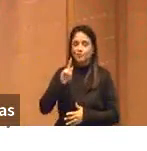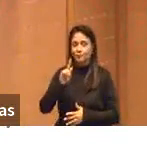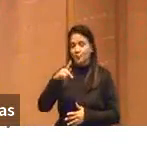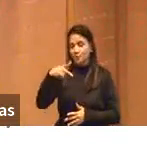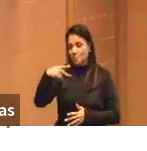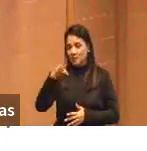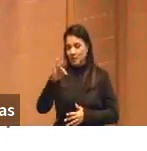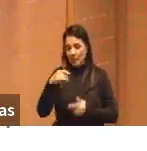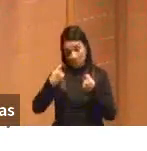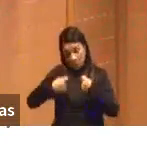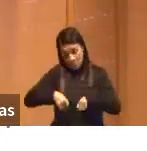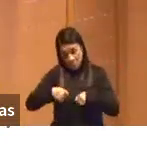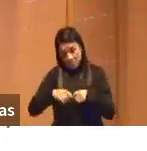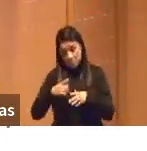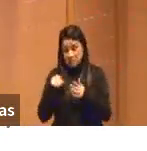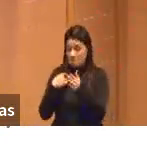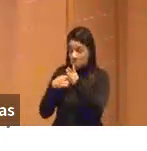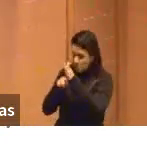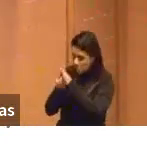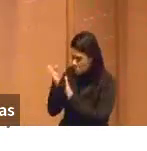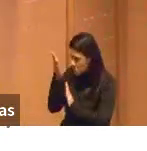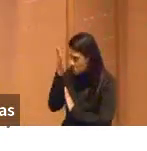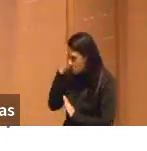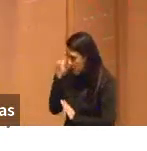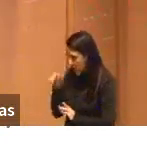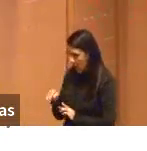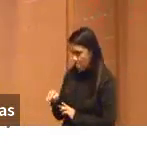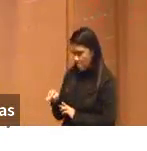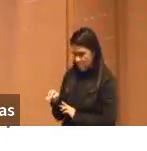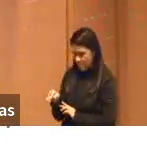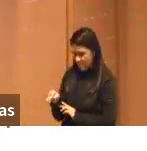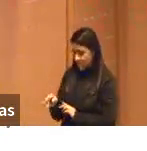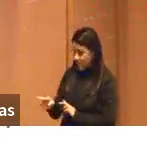Se você sabe fazer perguntas, se você sabe